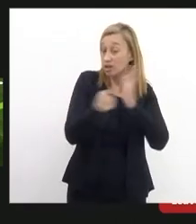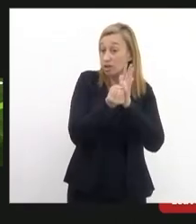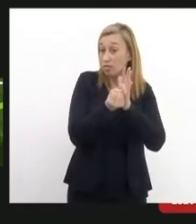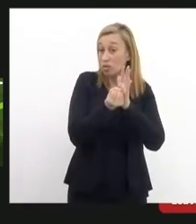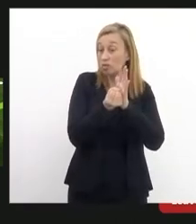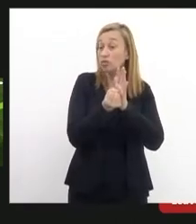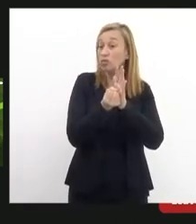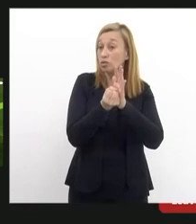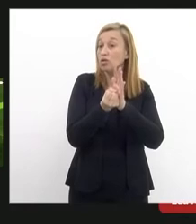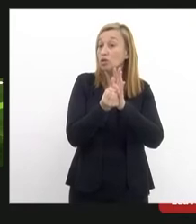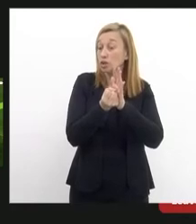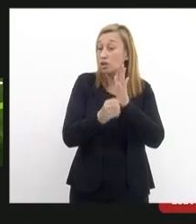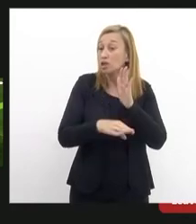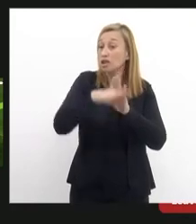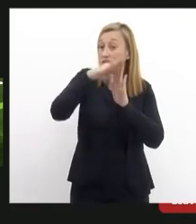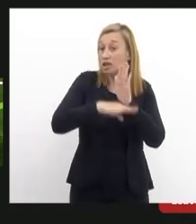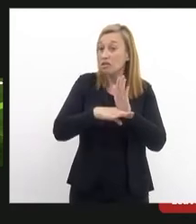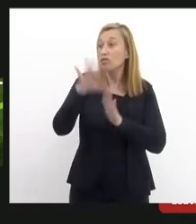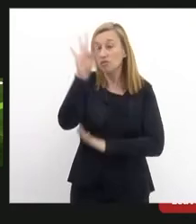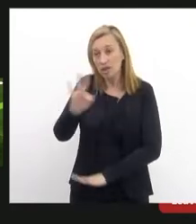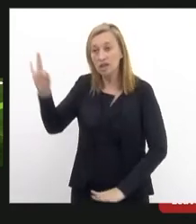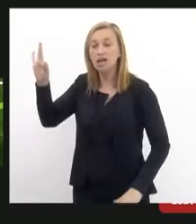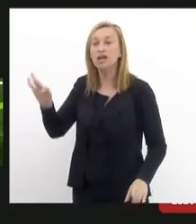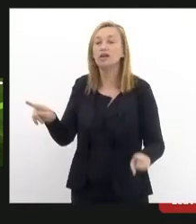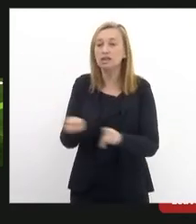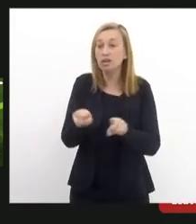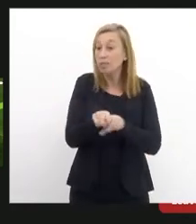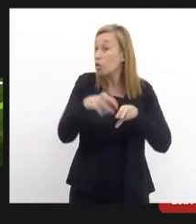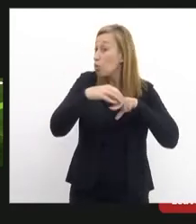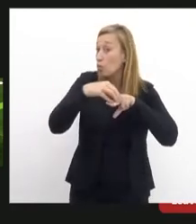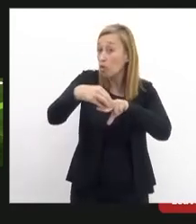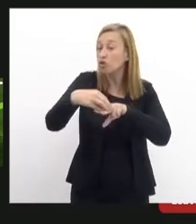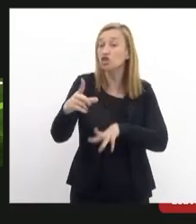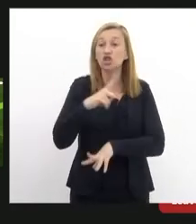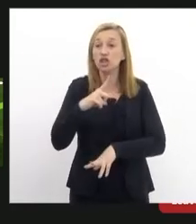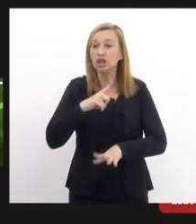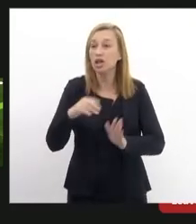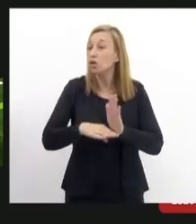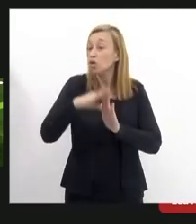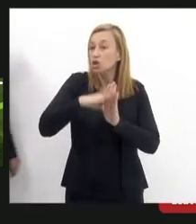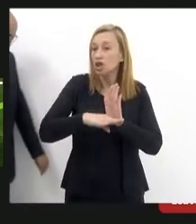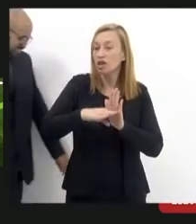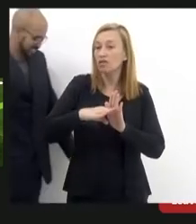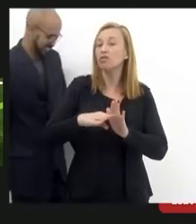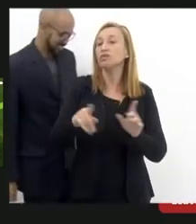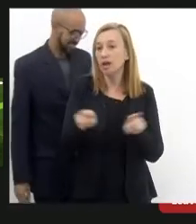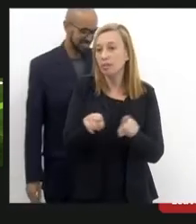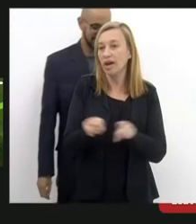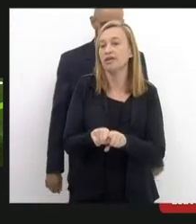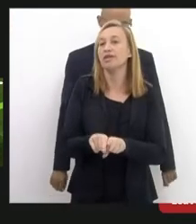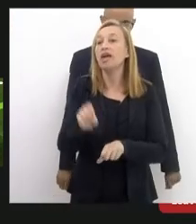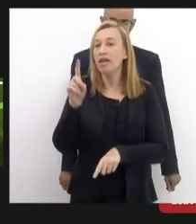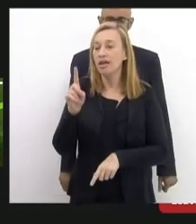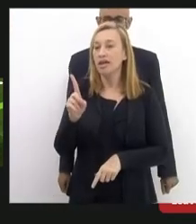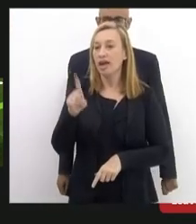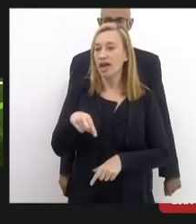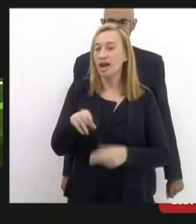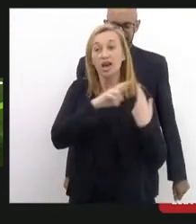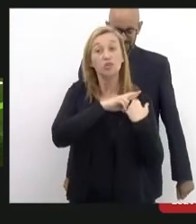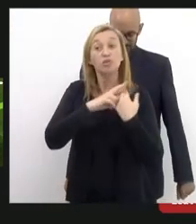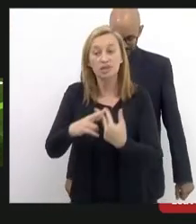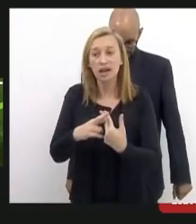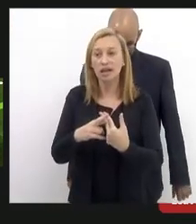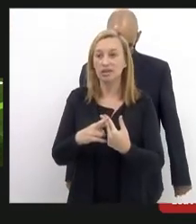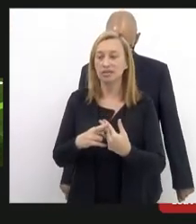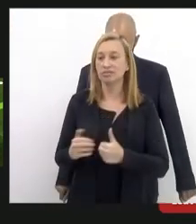federal e inclusive os percursos do bonde que tem nível de tombamento federal também então esta responsabilidade